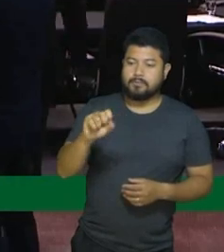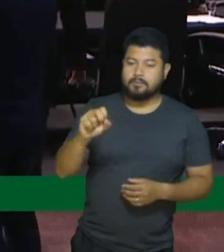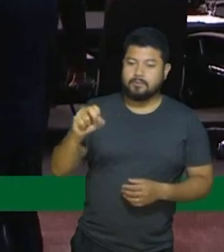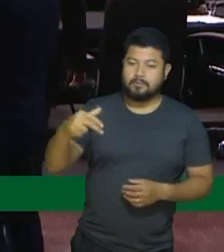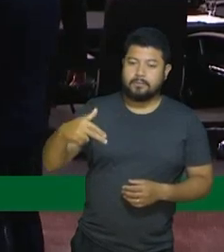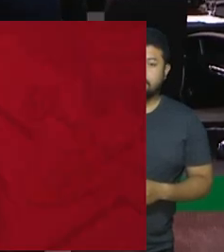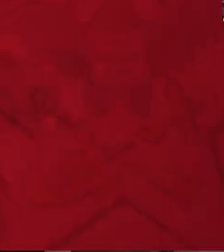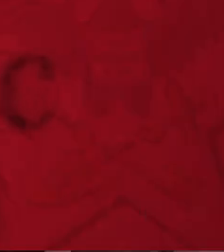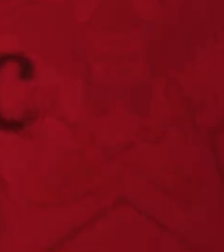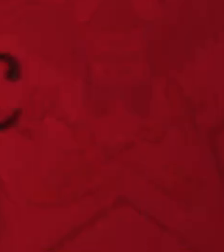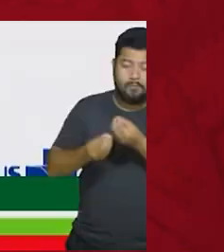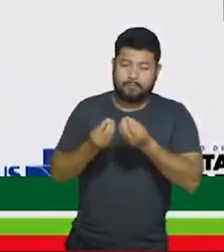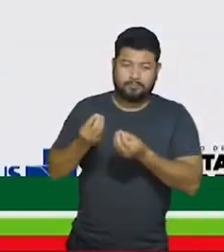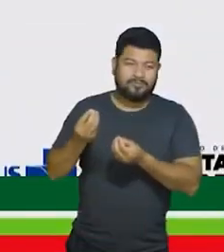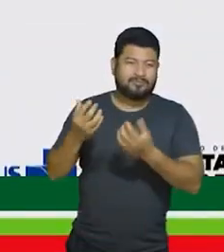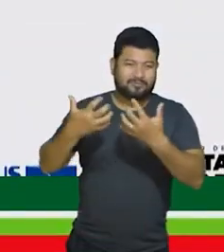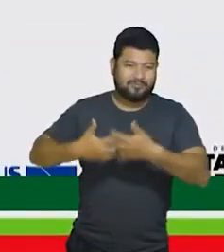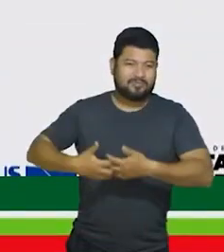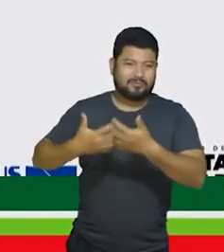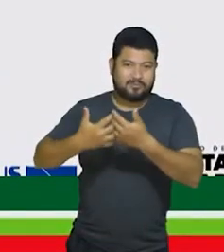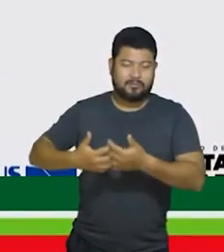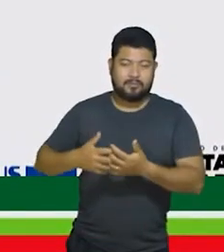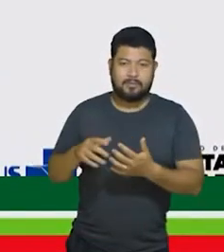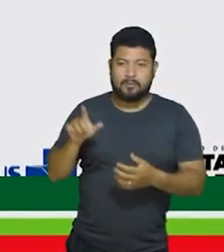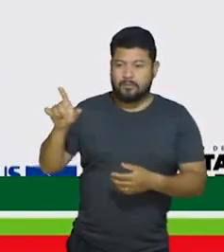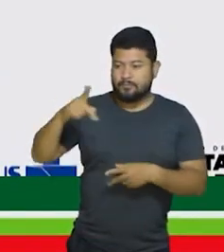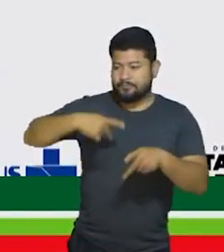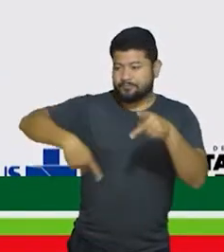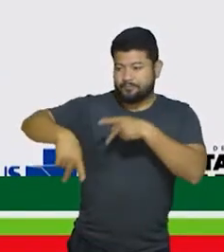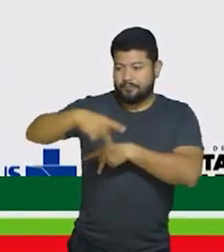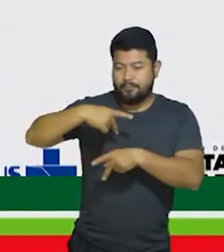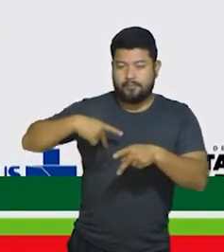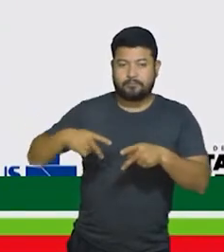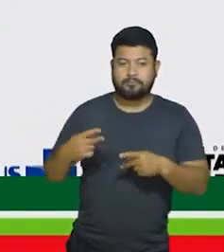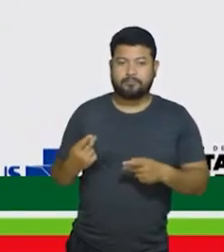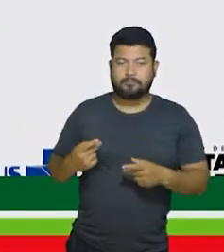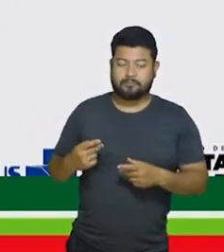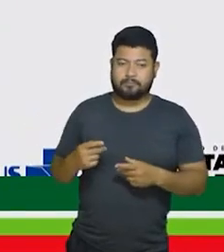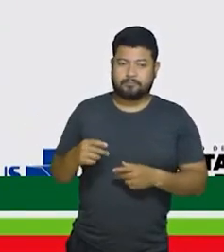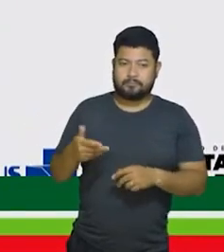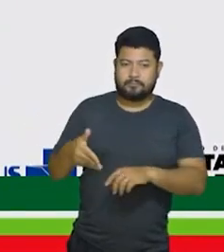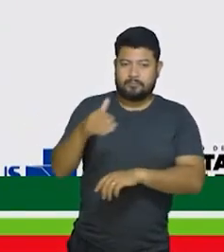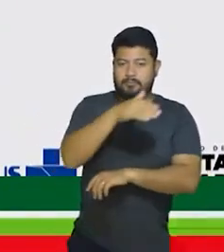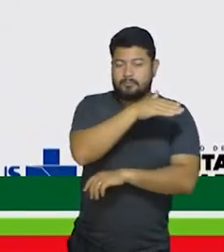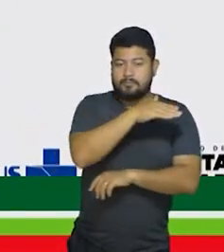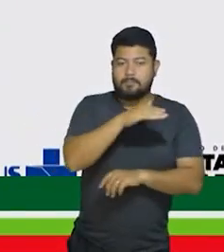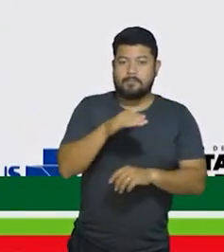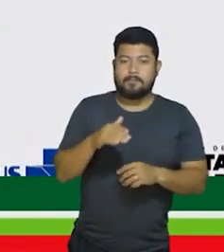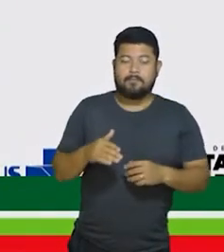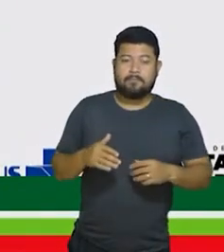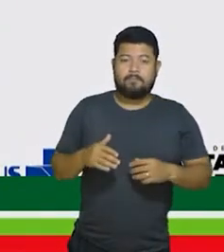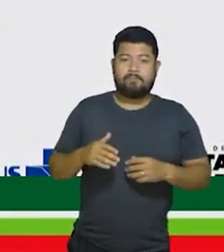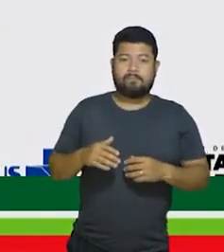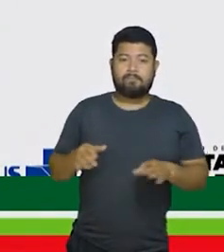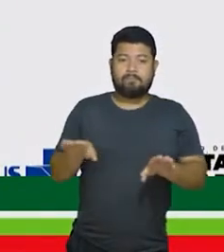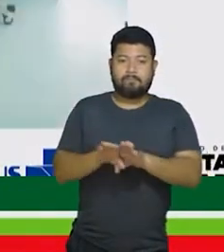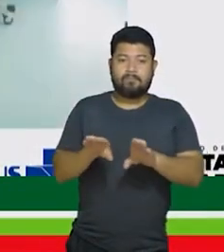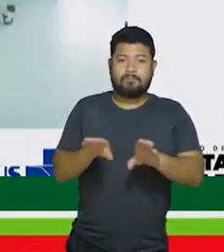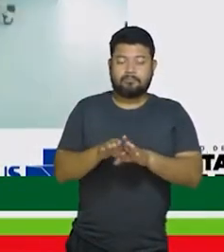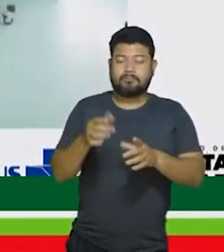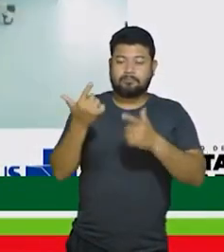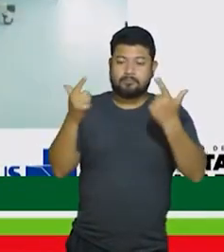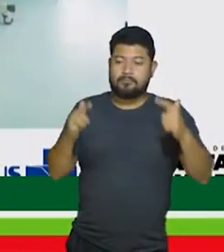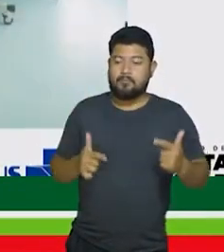saúde na região serrana. A população em si, da Serra Hurtarinense e de outros municípios também